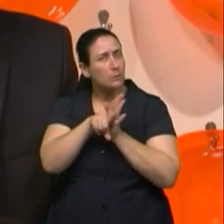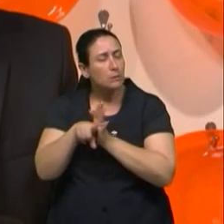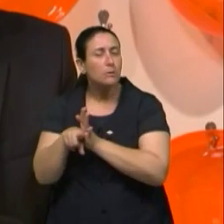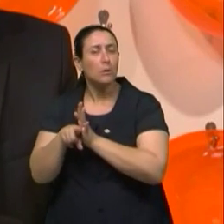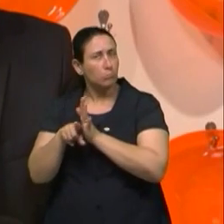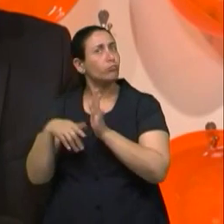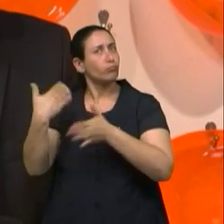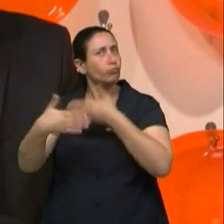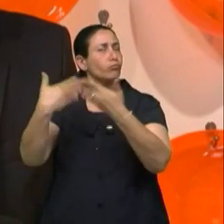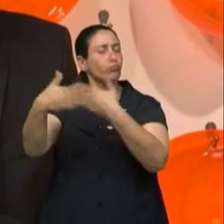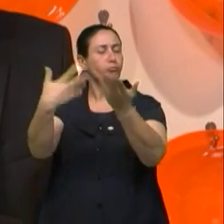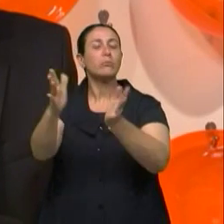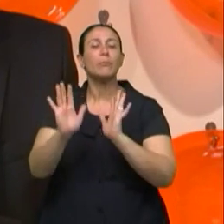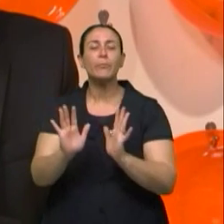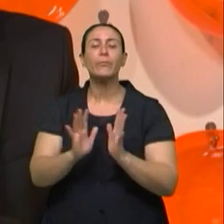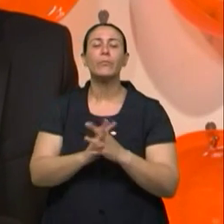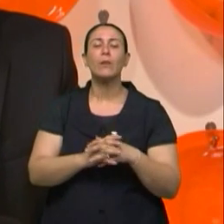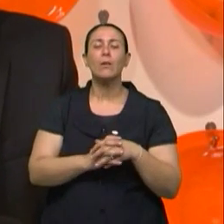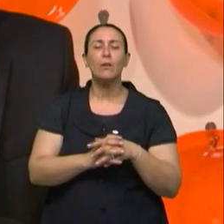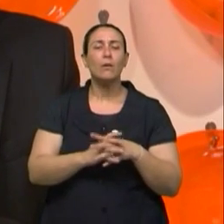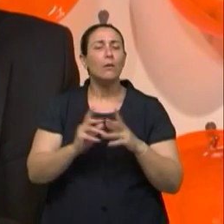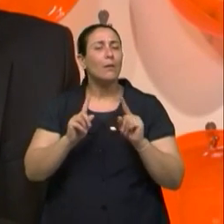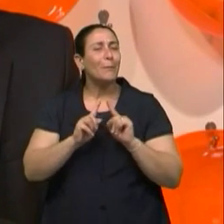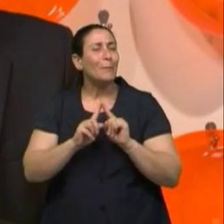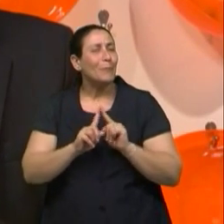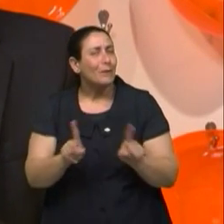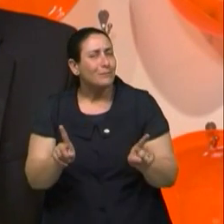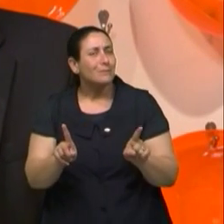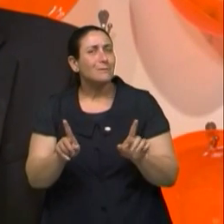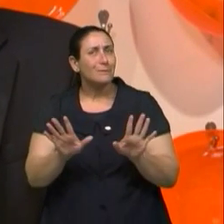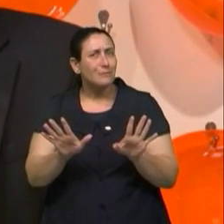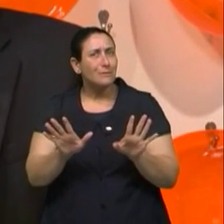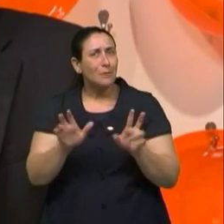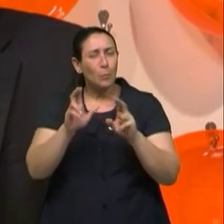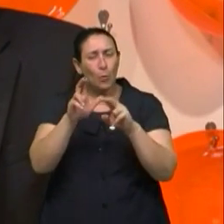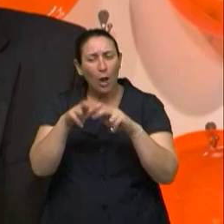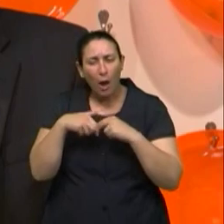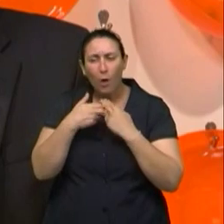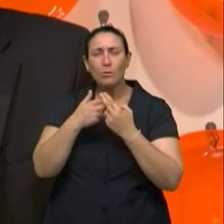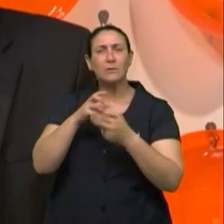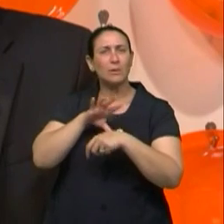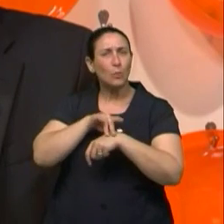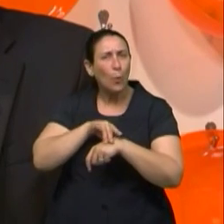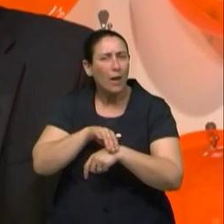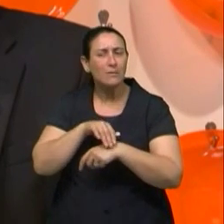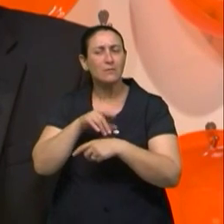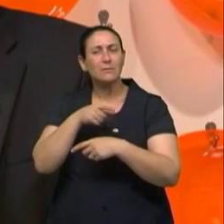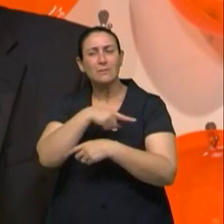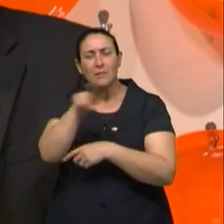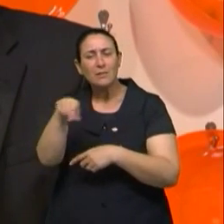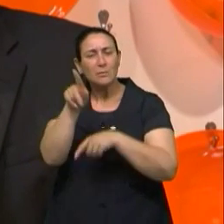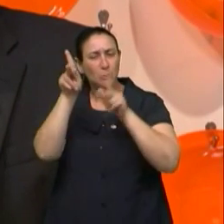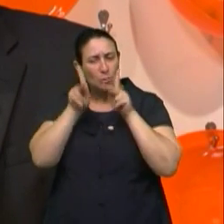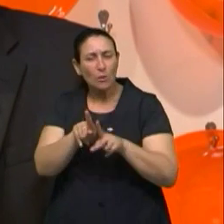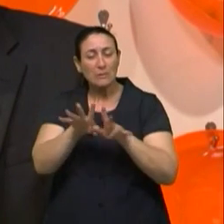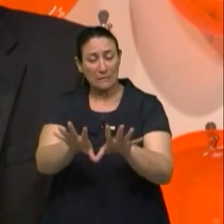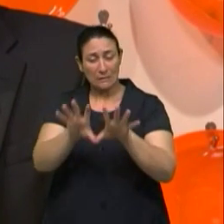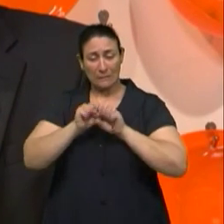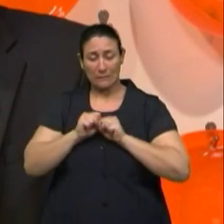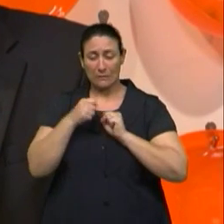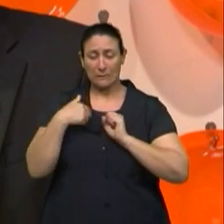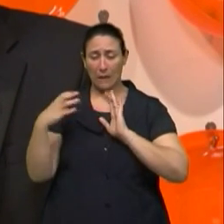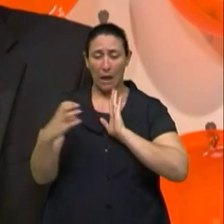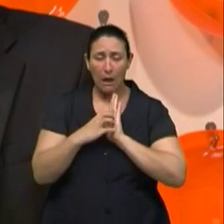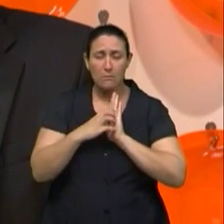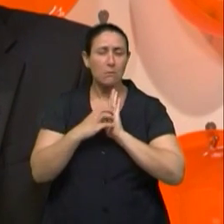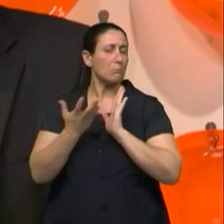avançando para isso, né? Mas em termos de sobrevida, o tempo de vida que as pessoas infectadas com o vírus